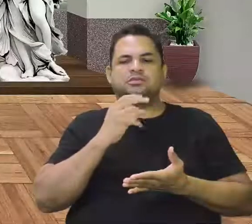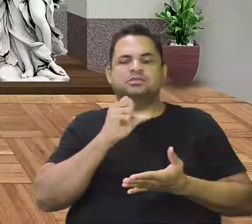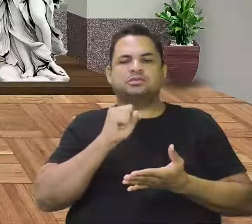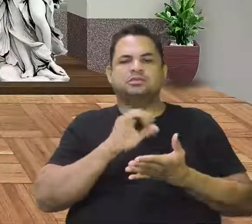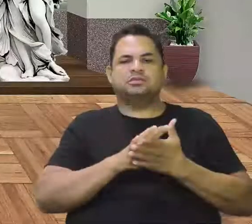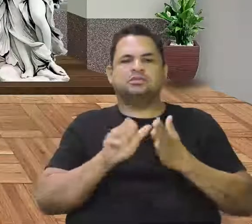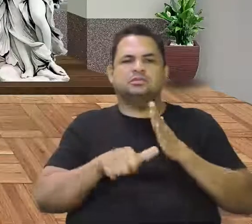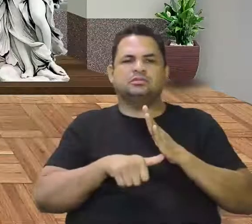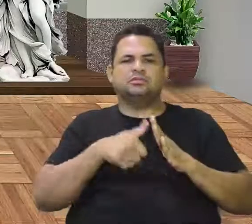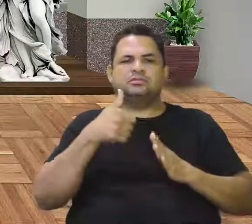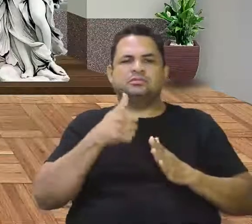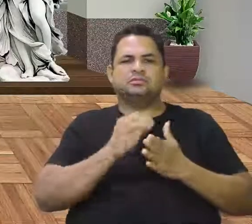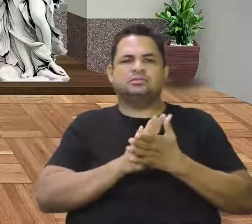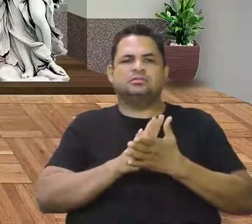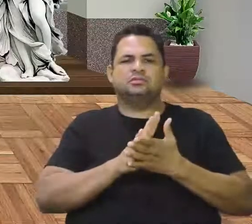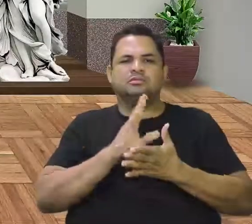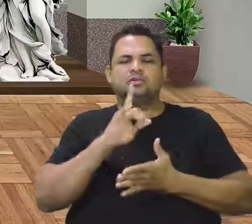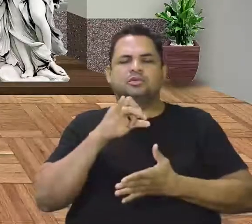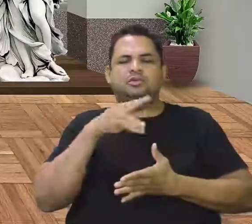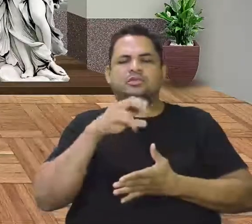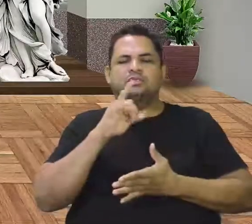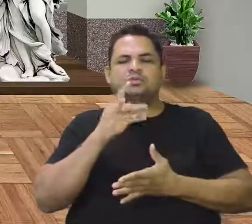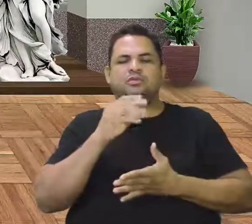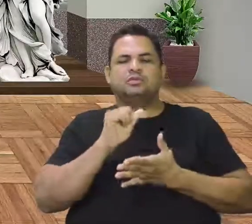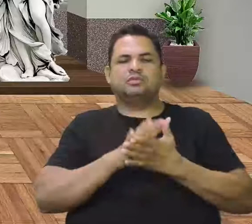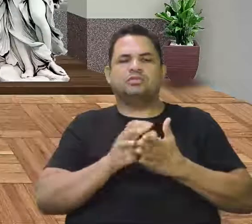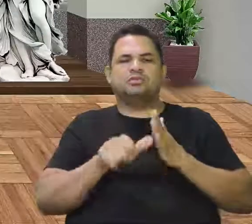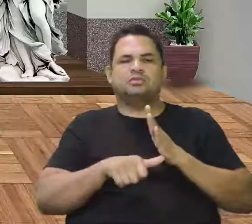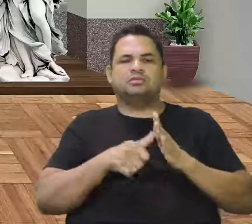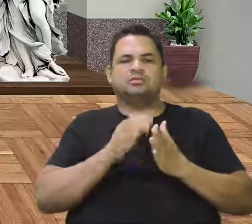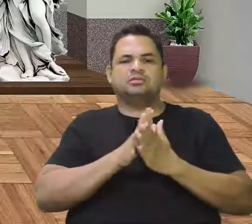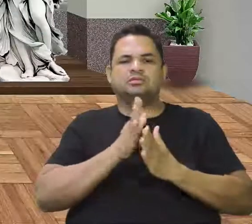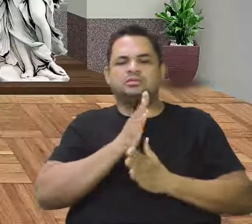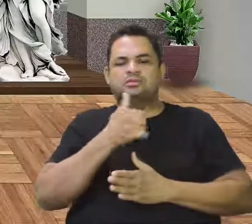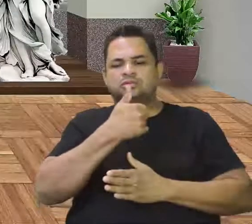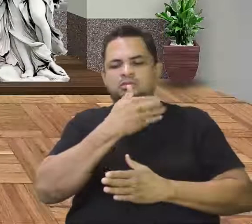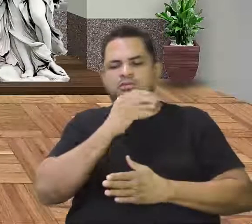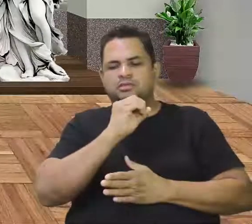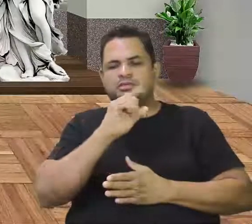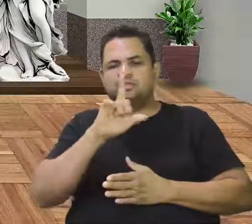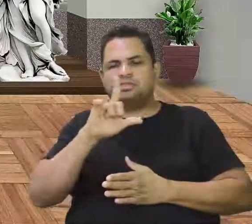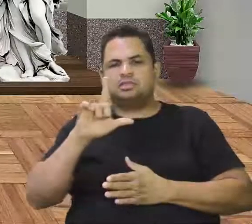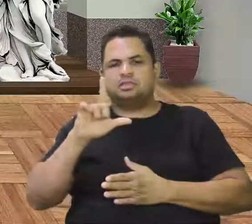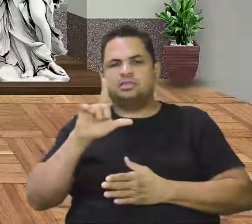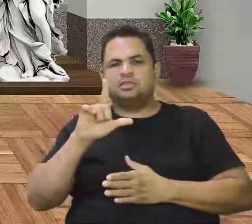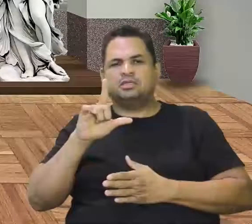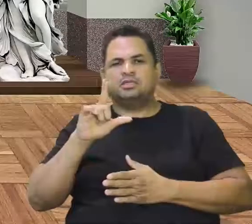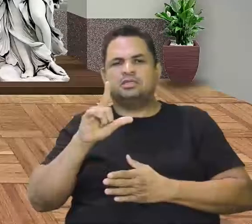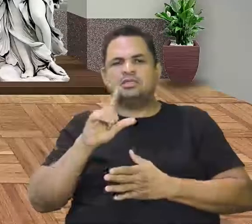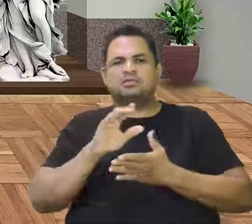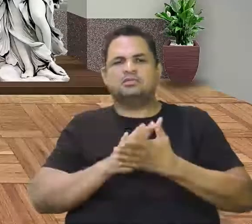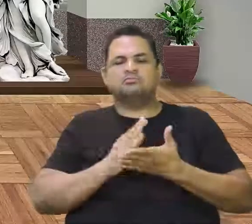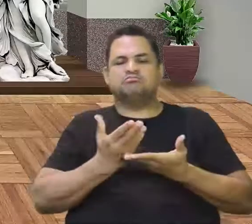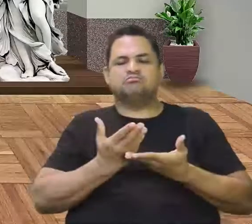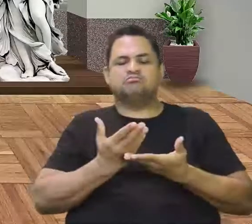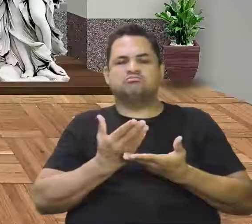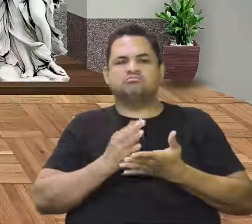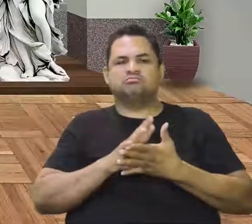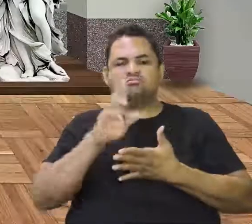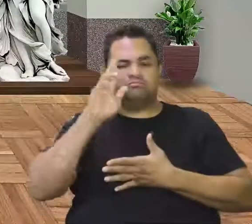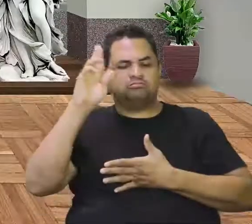tratado, a bula intercoeteira, ela dizia o seguinte, olha, a cem léguas daqui da ilha de Cabo Verde vai pertencer